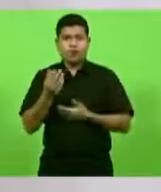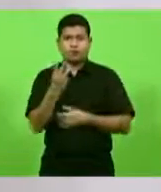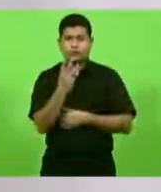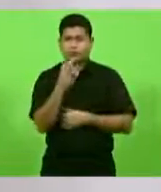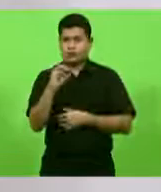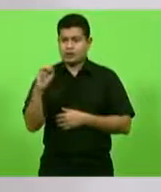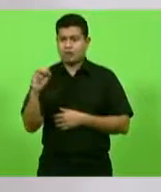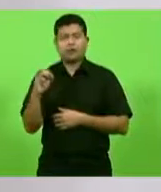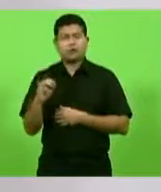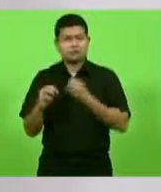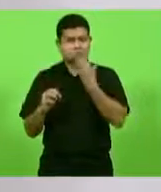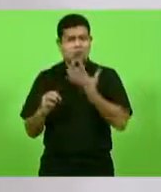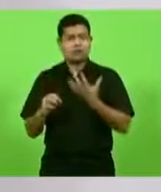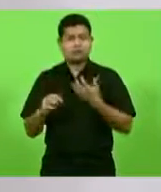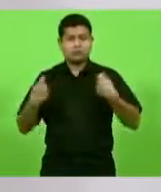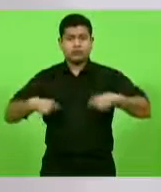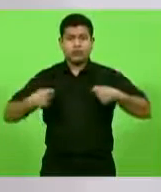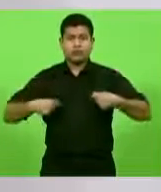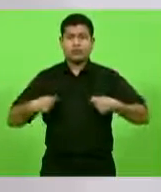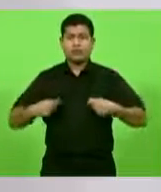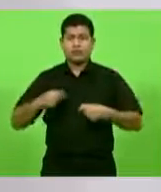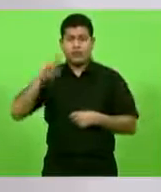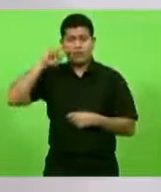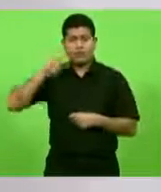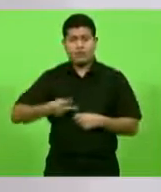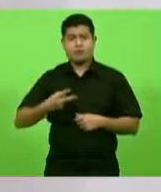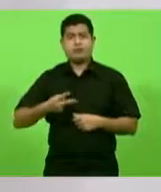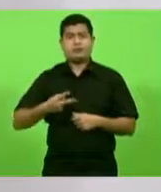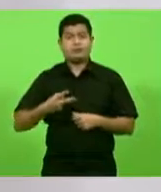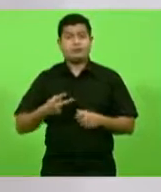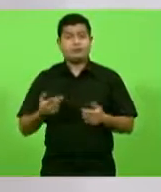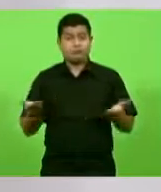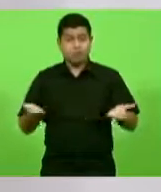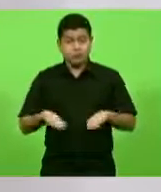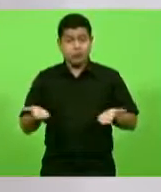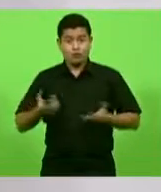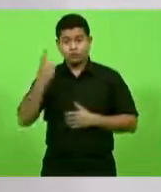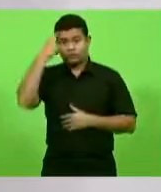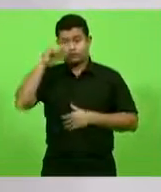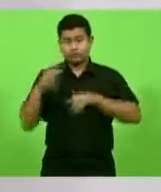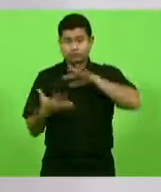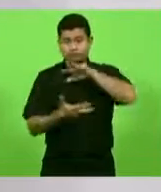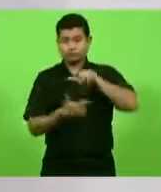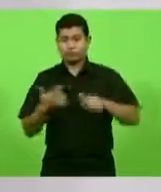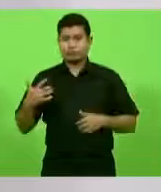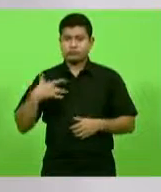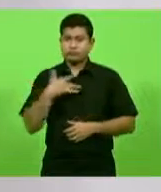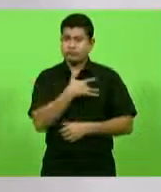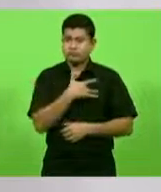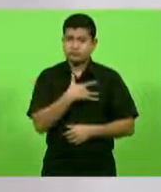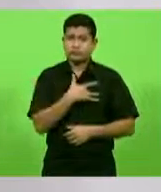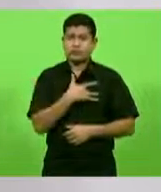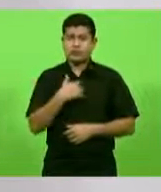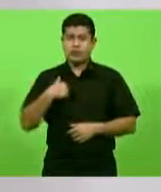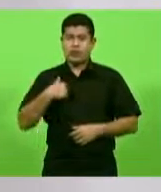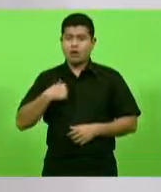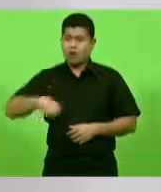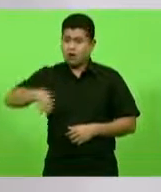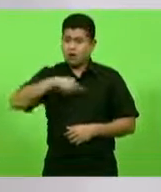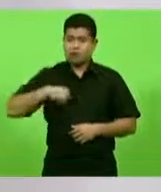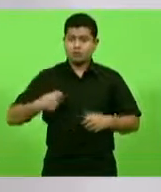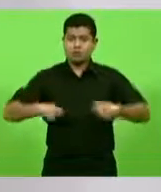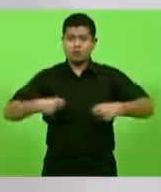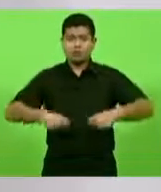e registrar hoje no Dia Mundial da Saúde, deputada Dirce, onde homenageamos nossos